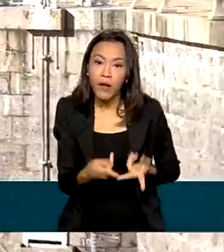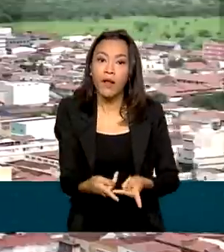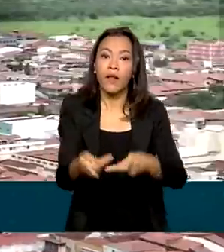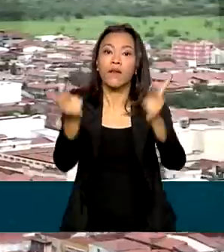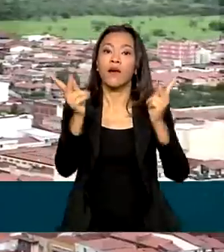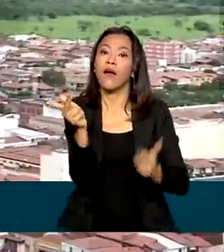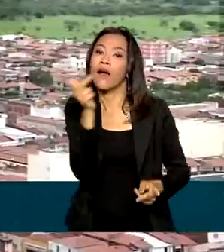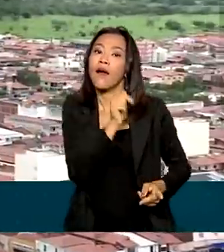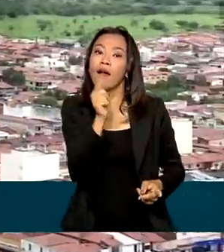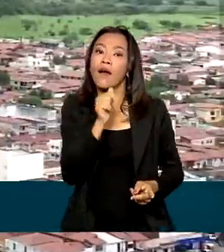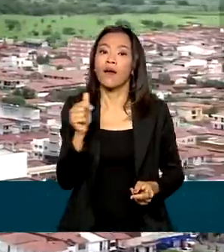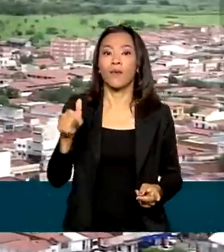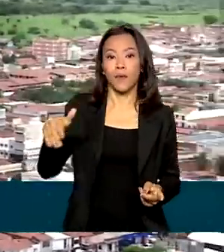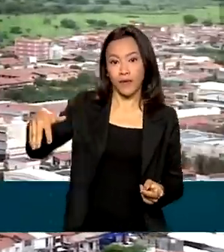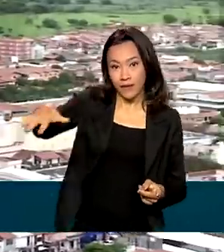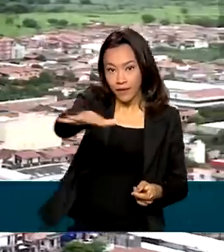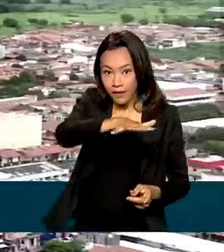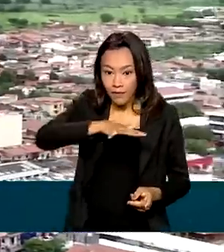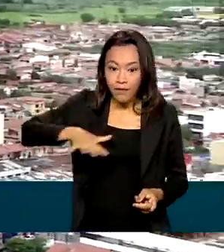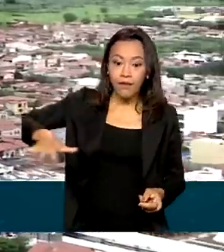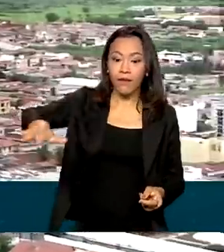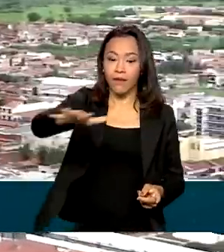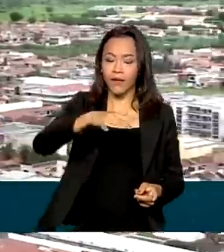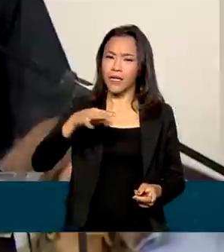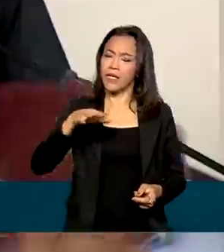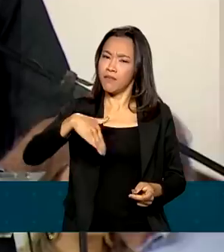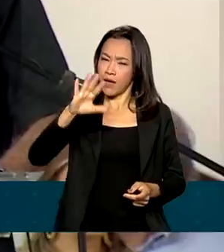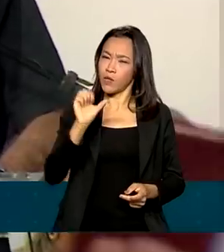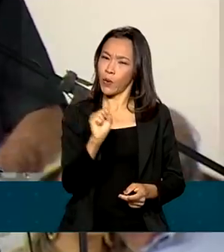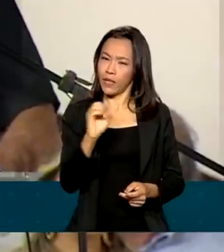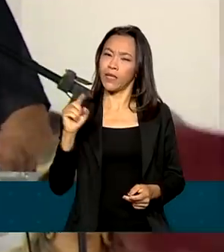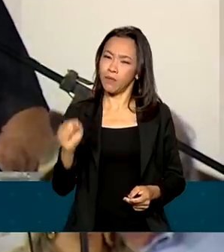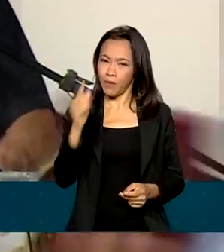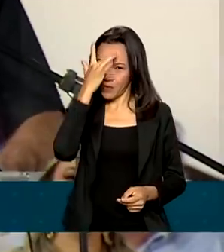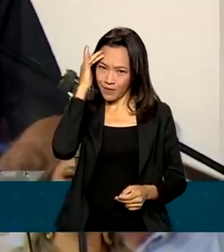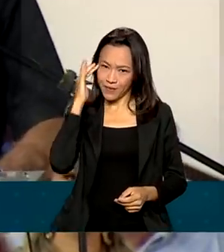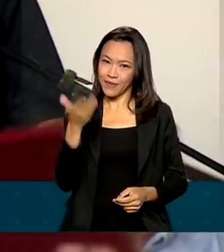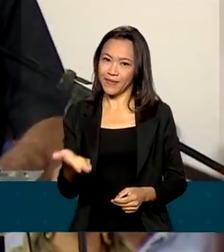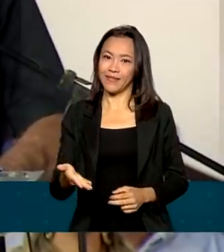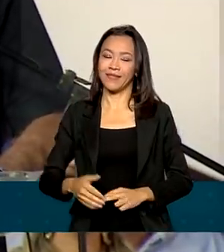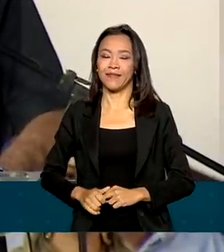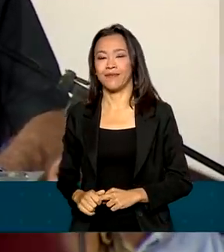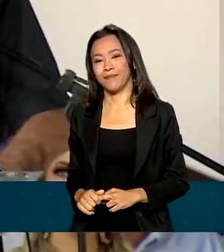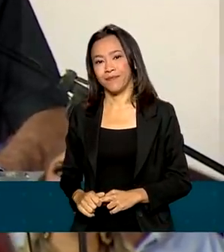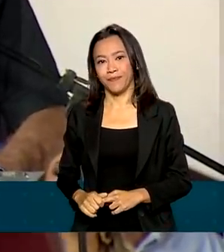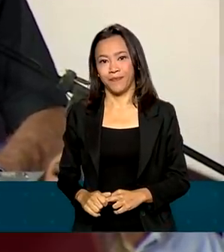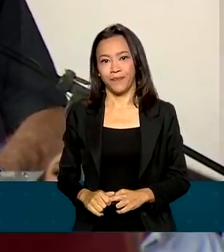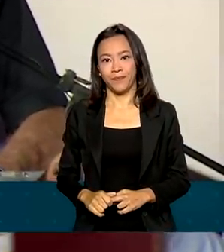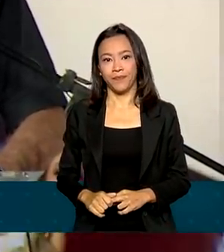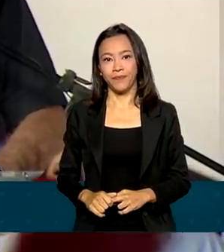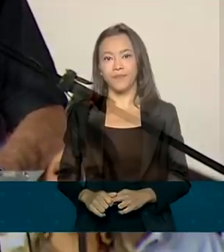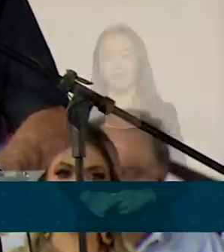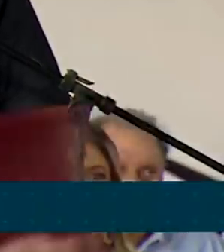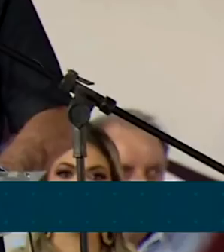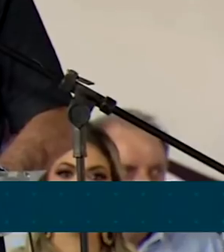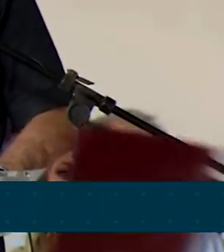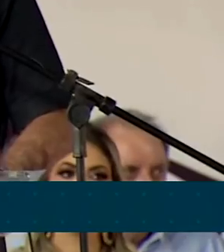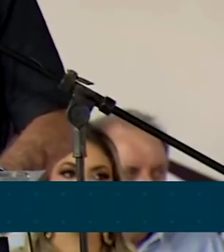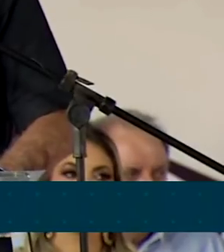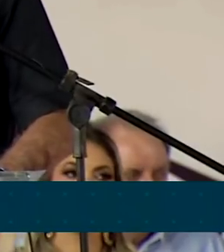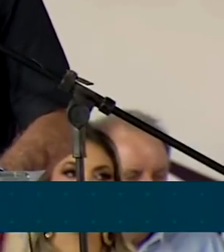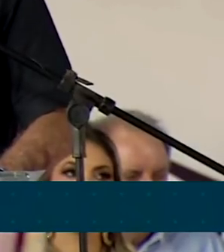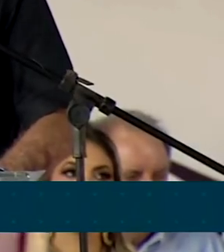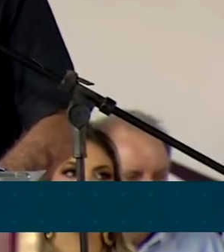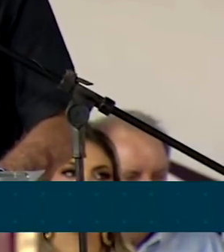ao sertão e atender mais de 80 mil pessoas no Ceará. Trabalhamos e muito para concluir obras por todo o